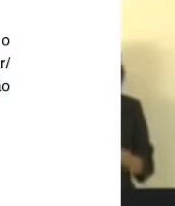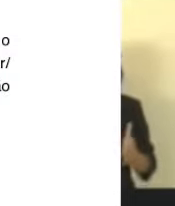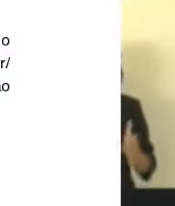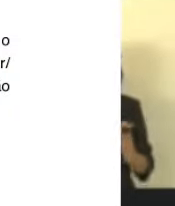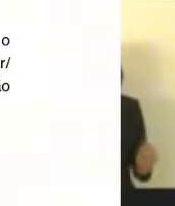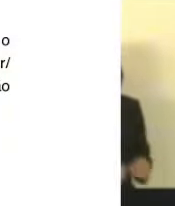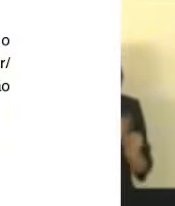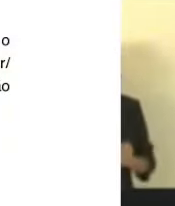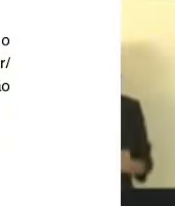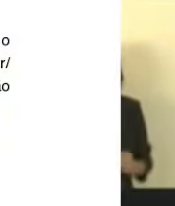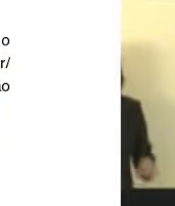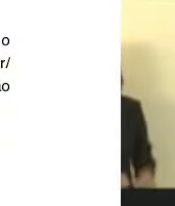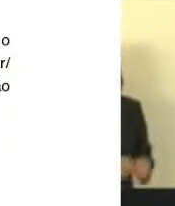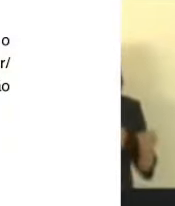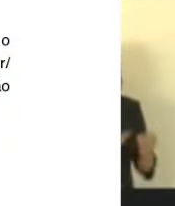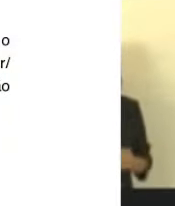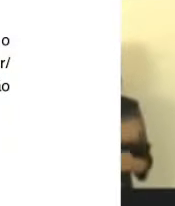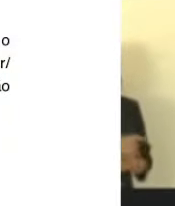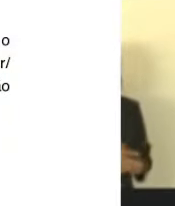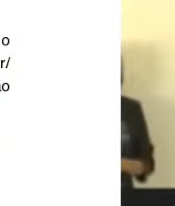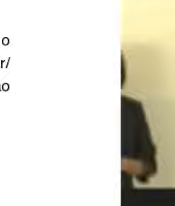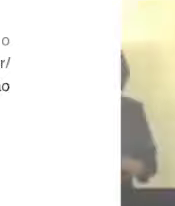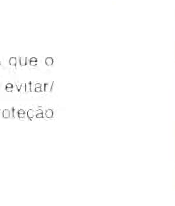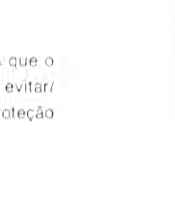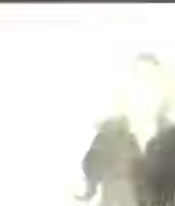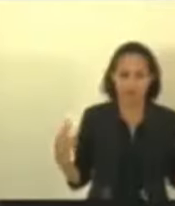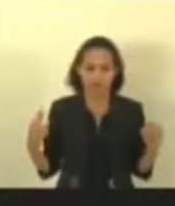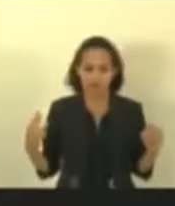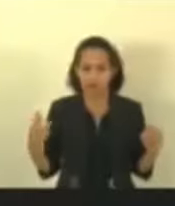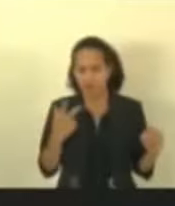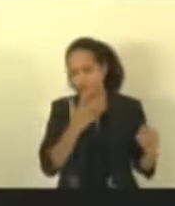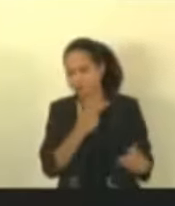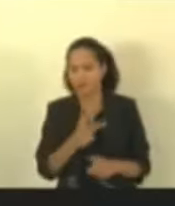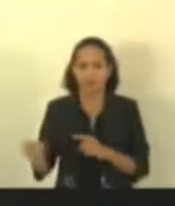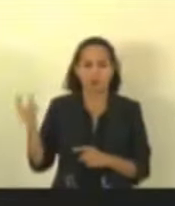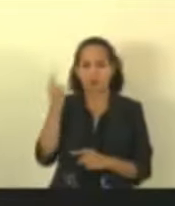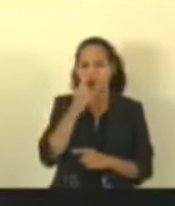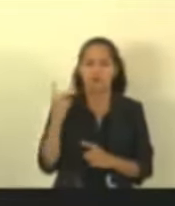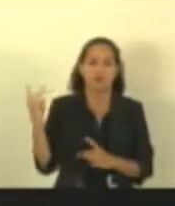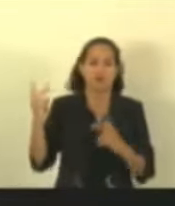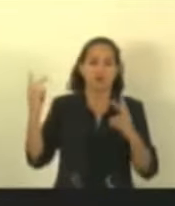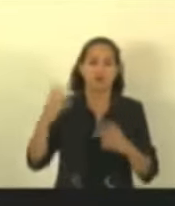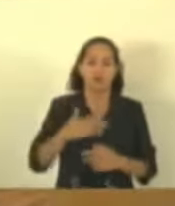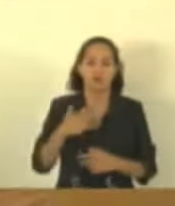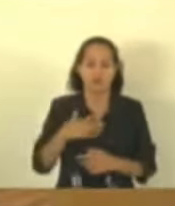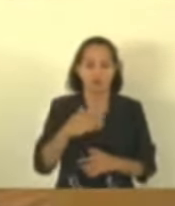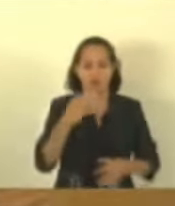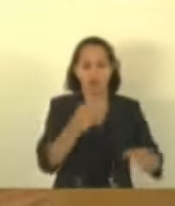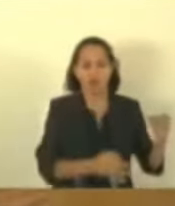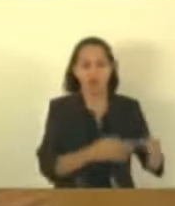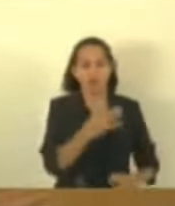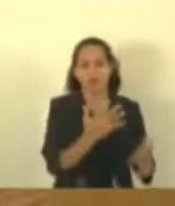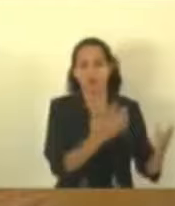vez. Daquelas três vitórias que vocês viram ali, uma foi essa, a justiça foi lá e indeferiu o pedido do prefeito. Como